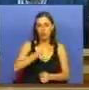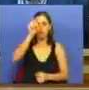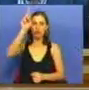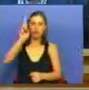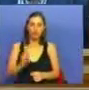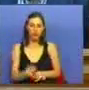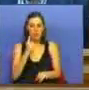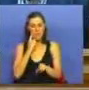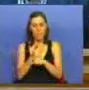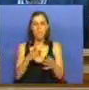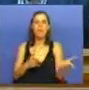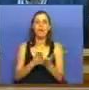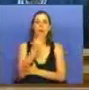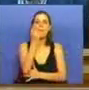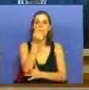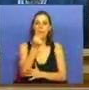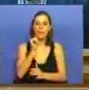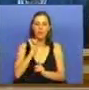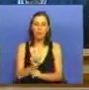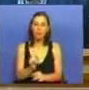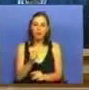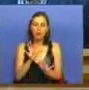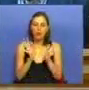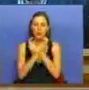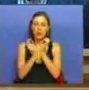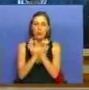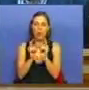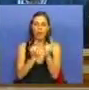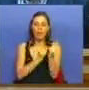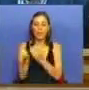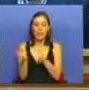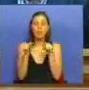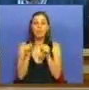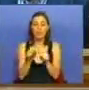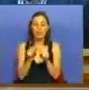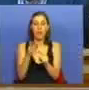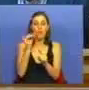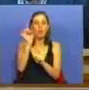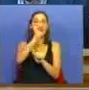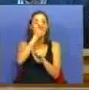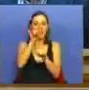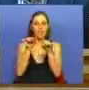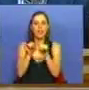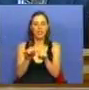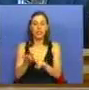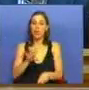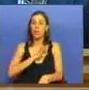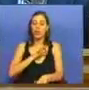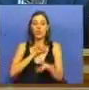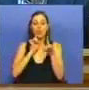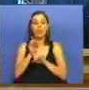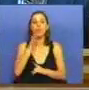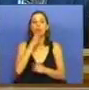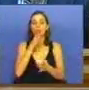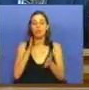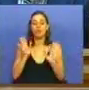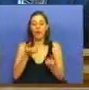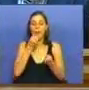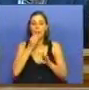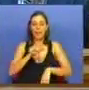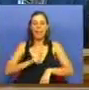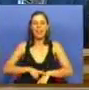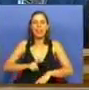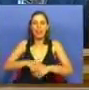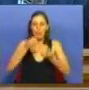e na manutenção do preço social do transporte. Aqui reside muita questão. Por isso, senhoras e senhores deputados, já perdemos